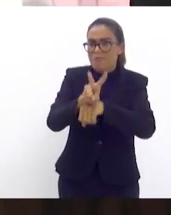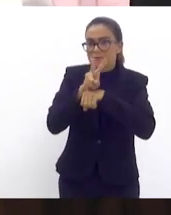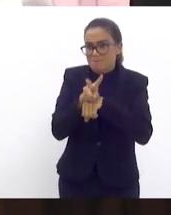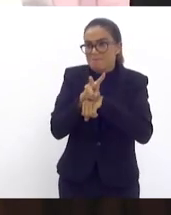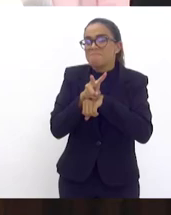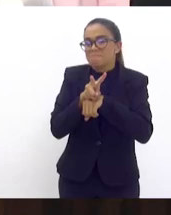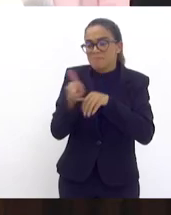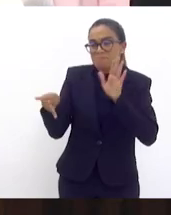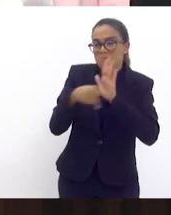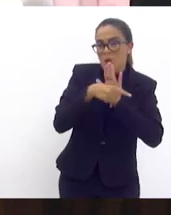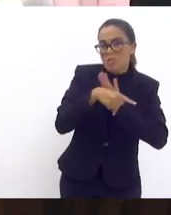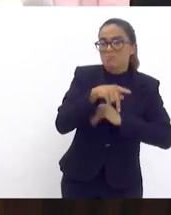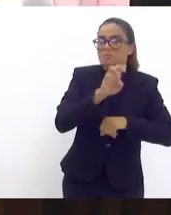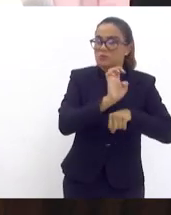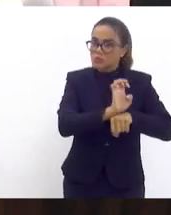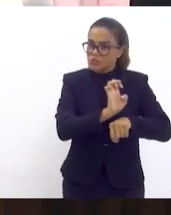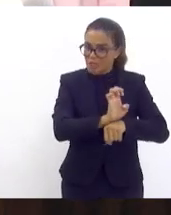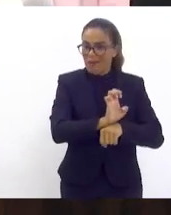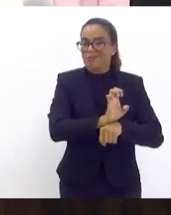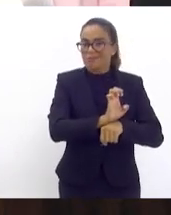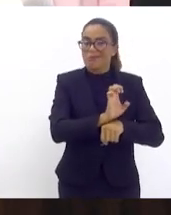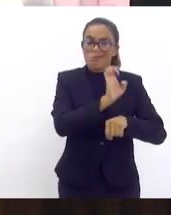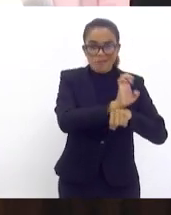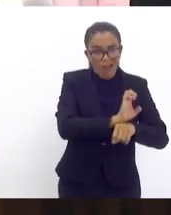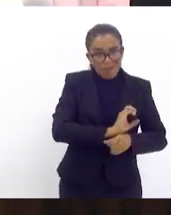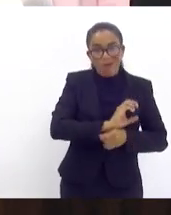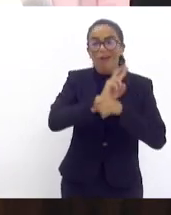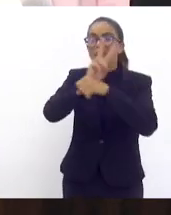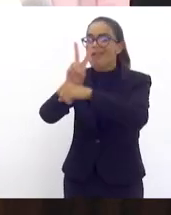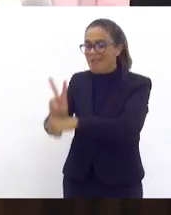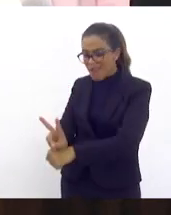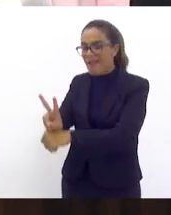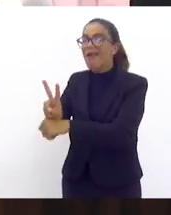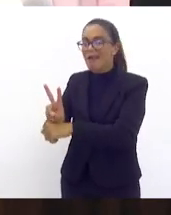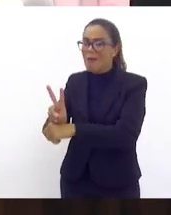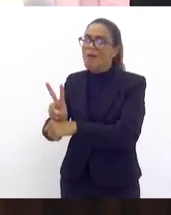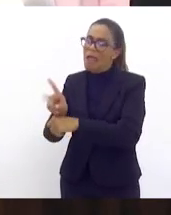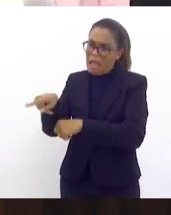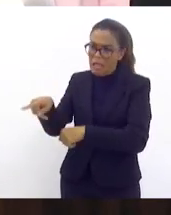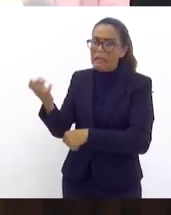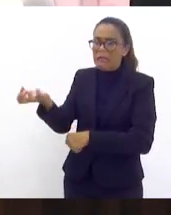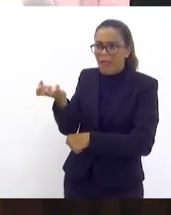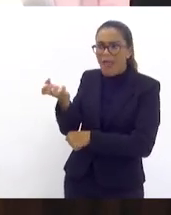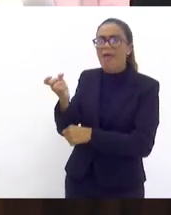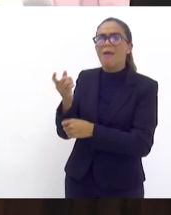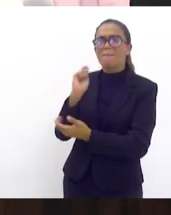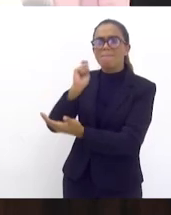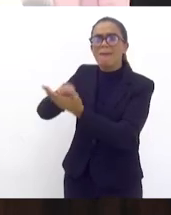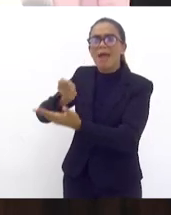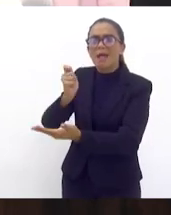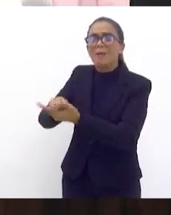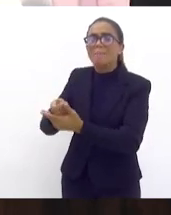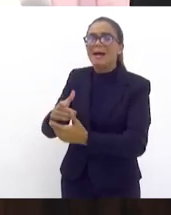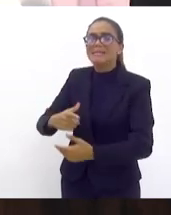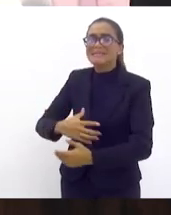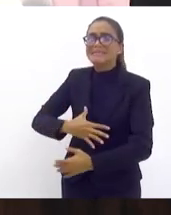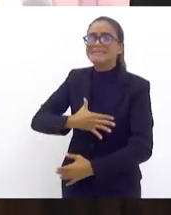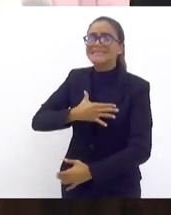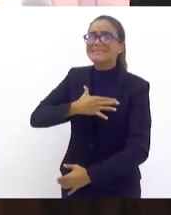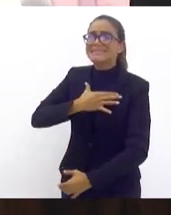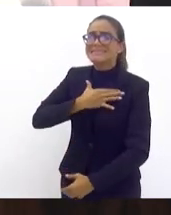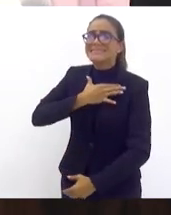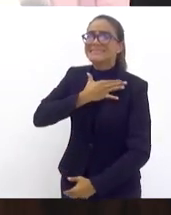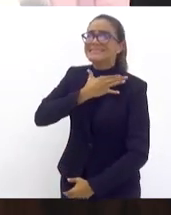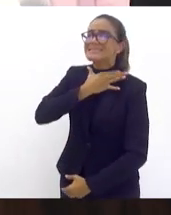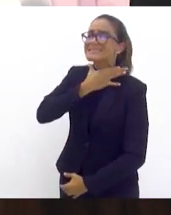feito com o Estado esse momento ainda é um momento muito indelicado onde esses empresários não tem fôlego suficiente onde